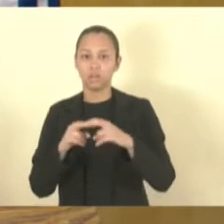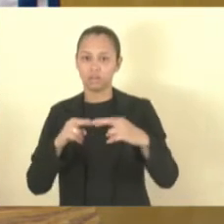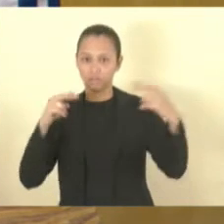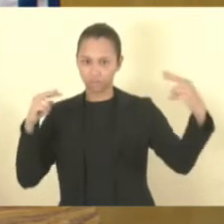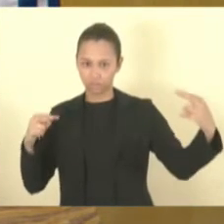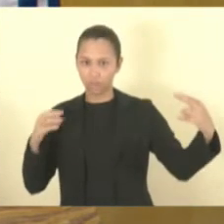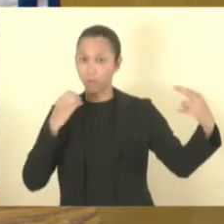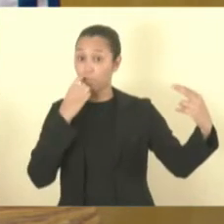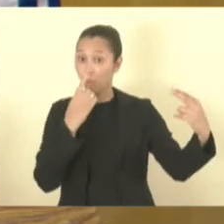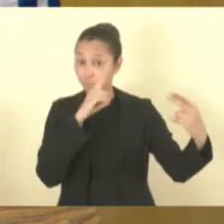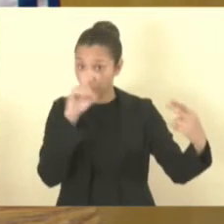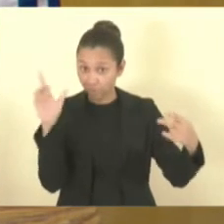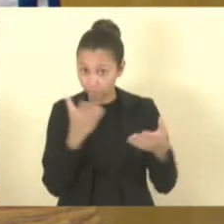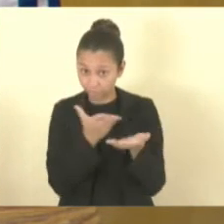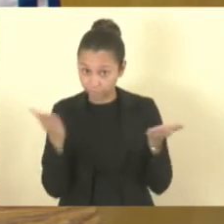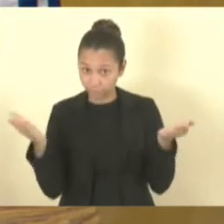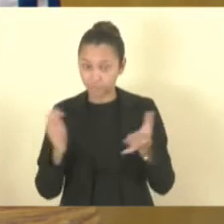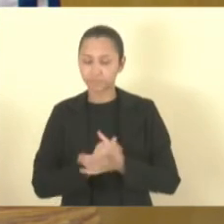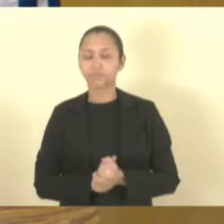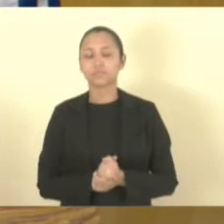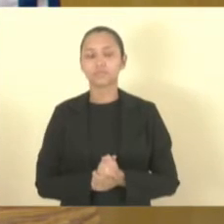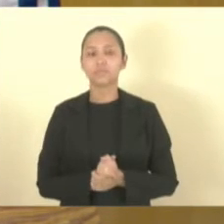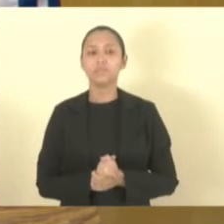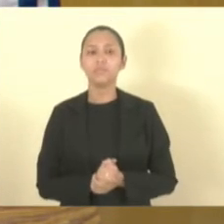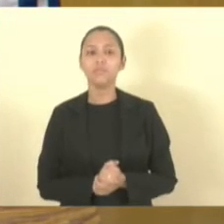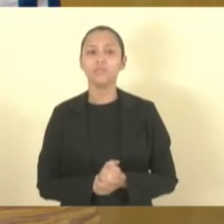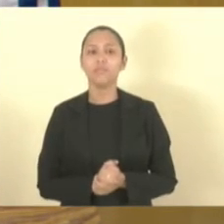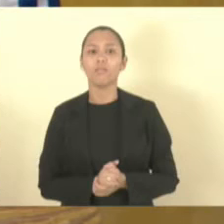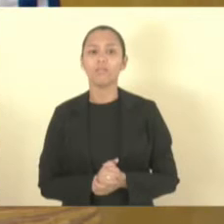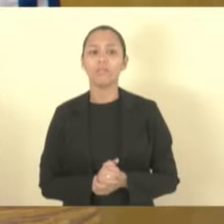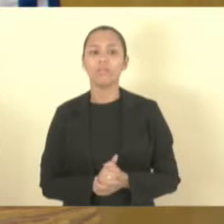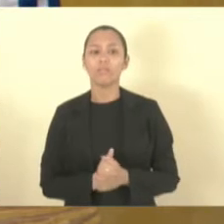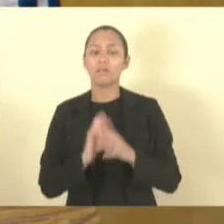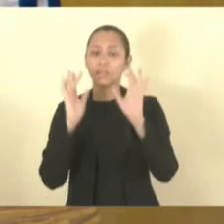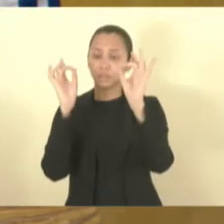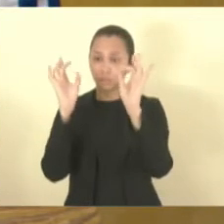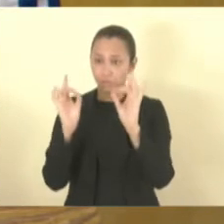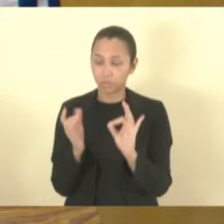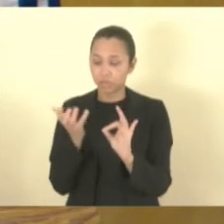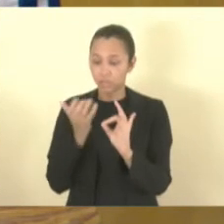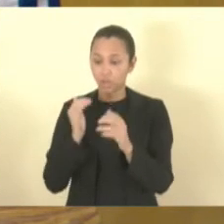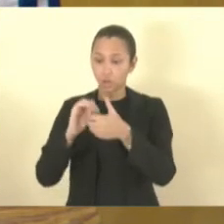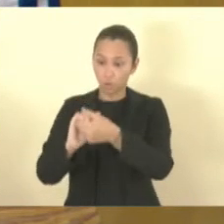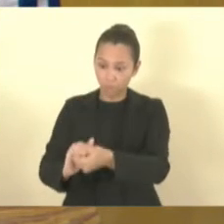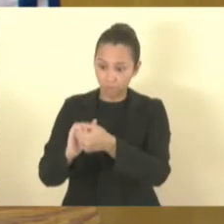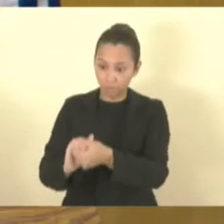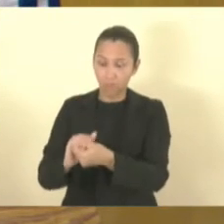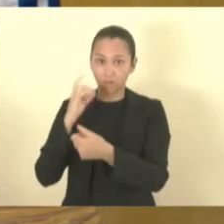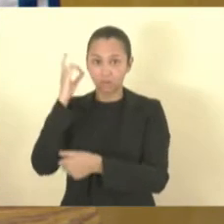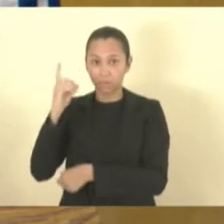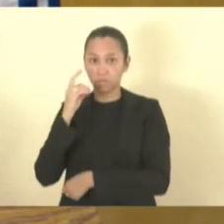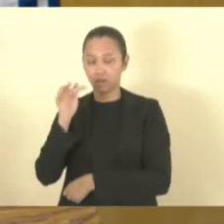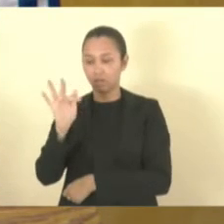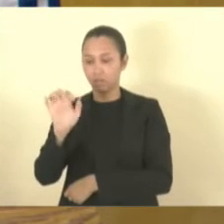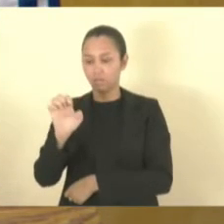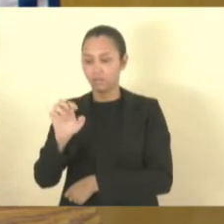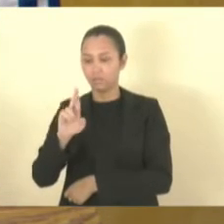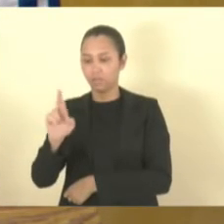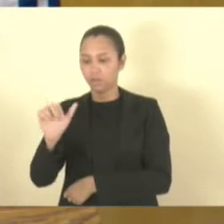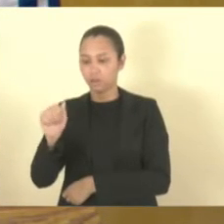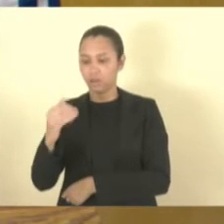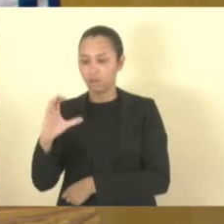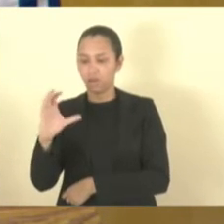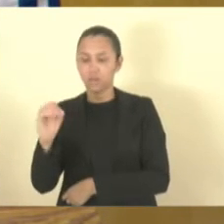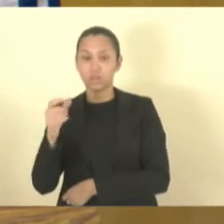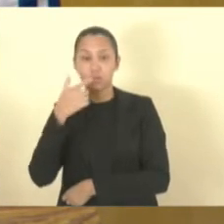muito bom dia. De uma forma especial, cumprimentar nosso querido deputado Teodorico Ferraço, que esteve